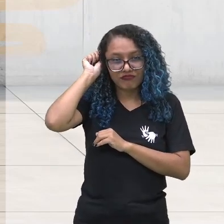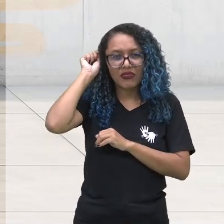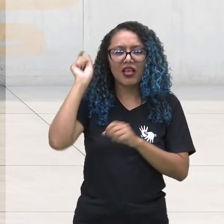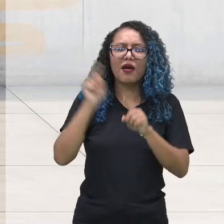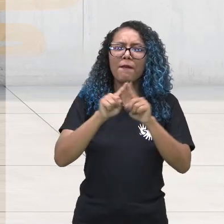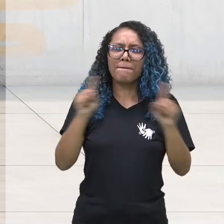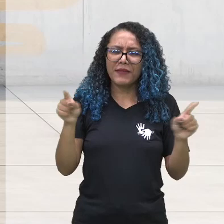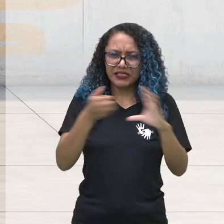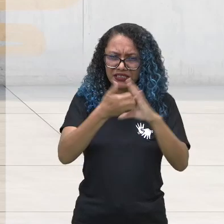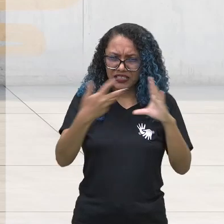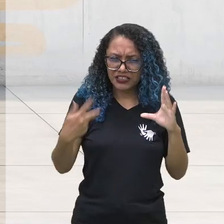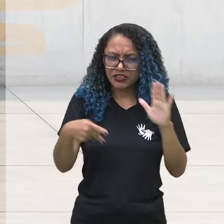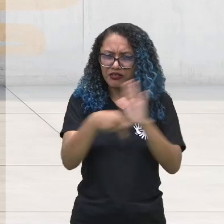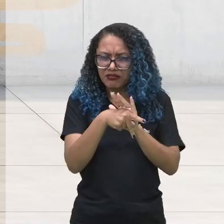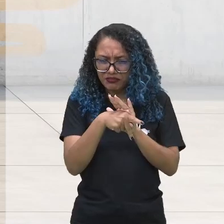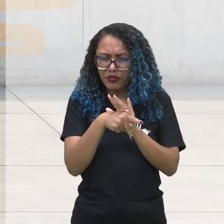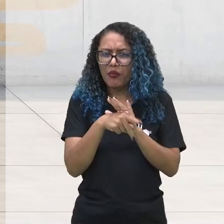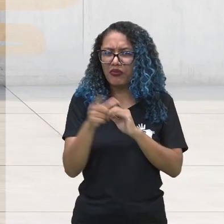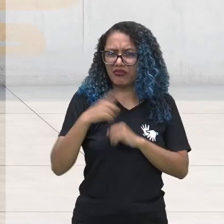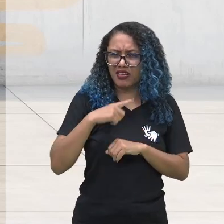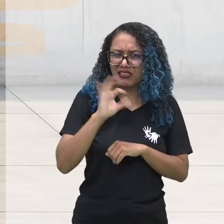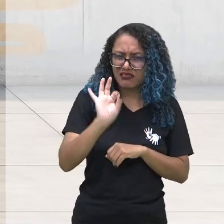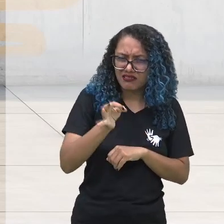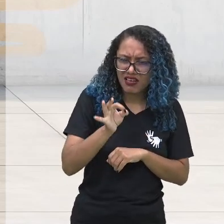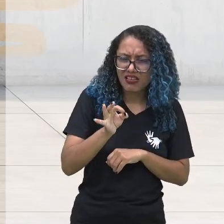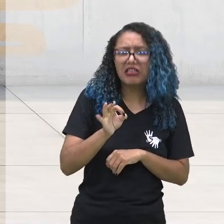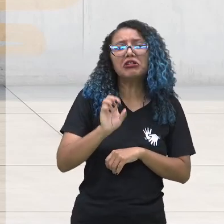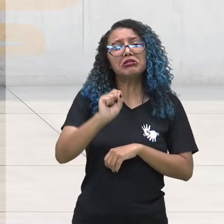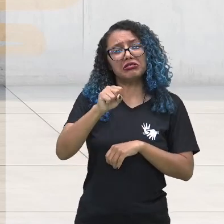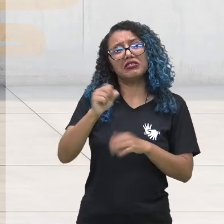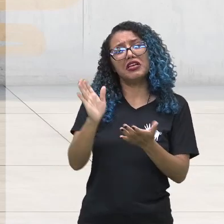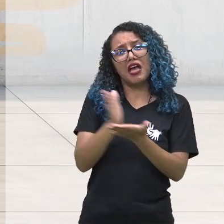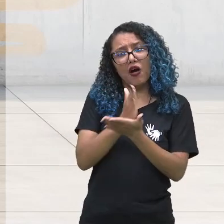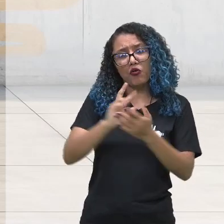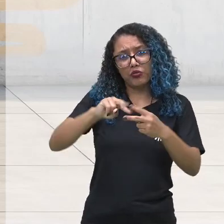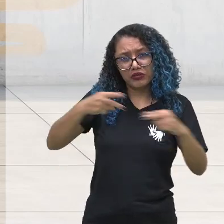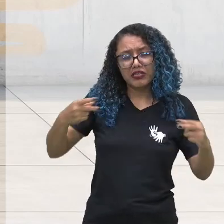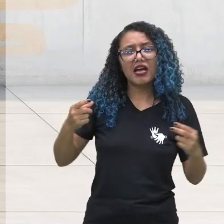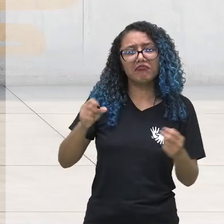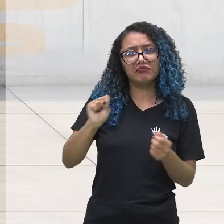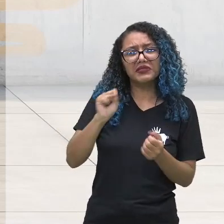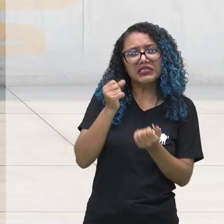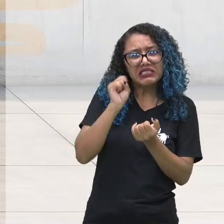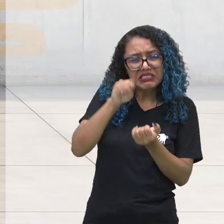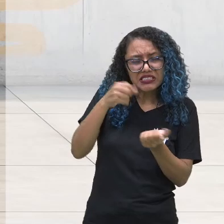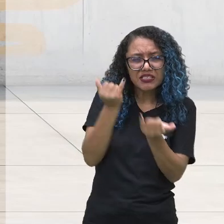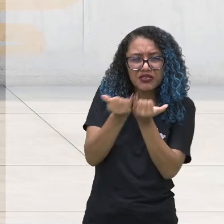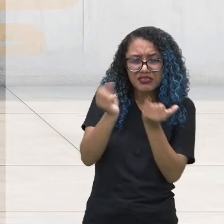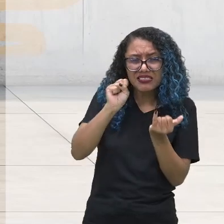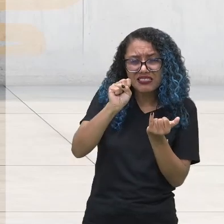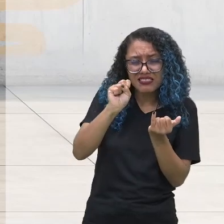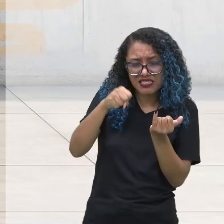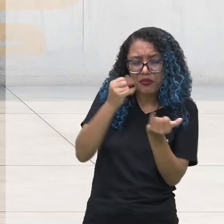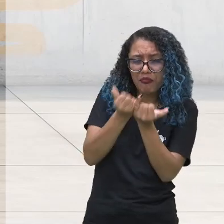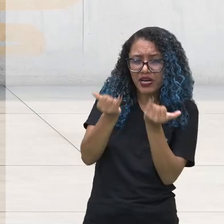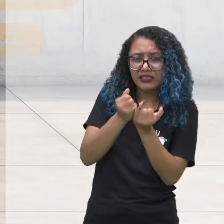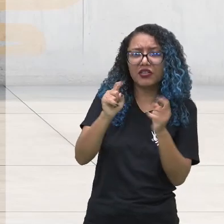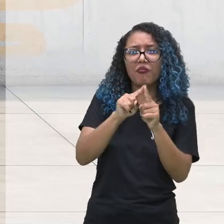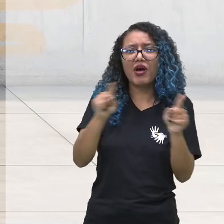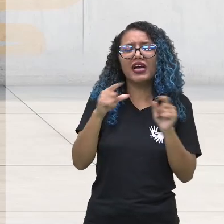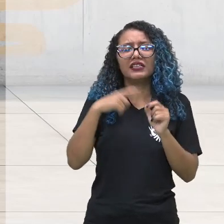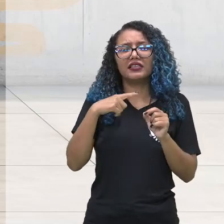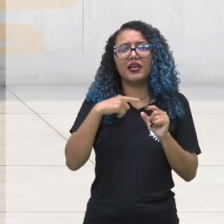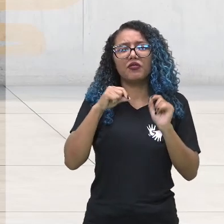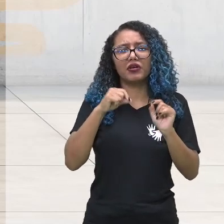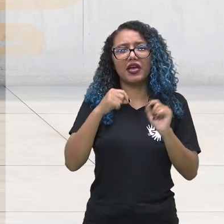amazonense não tem umas características próprias? Biologicamente, tem algumas, mas existe um traço que liga todos